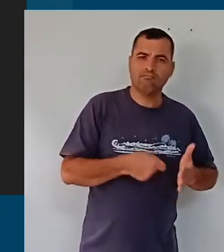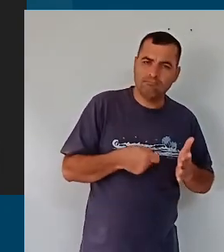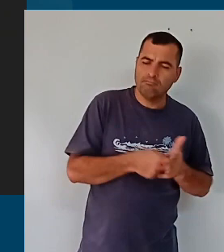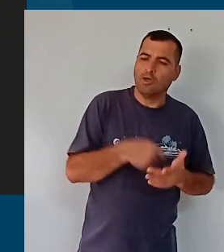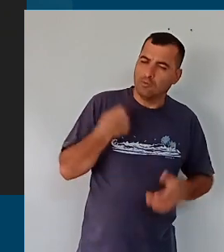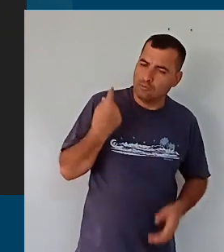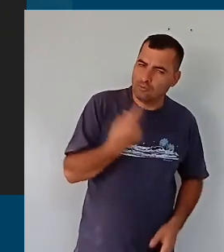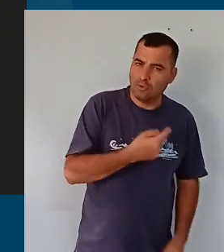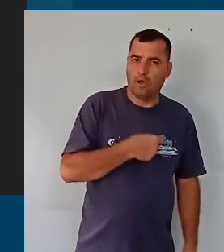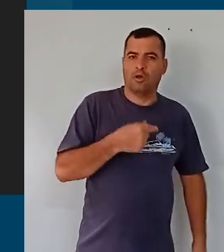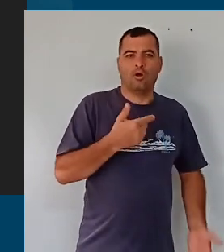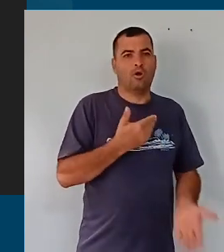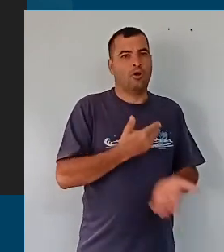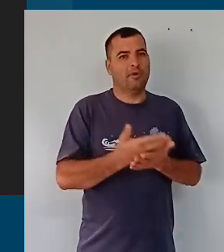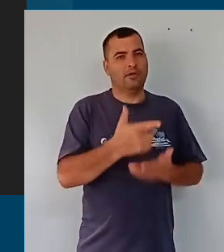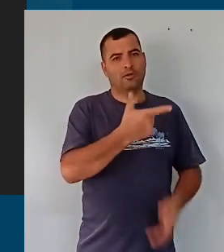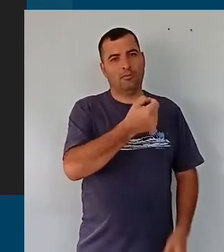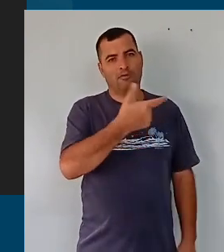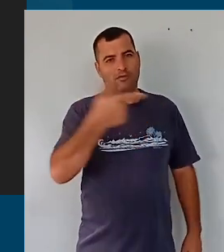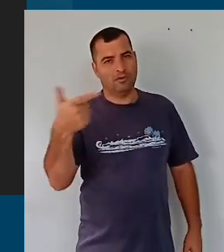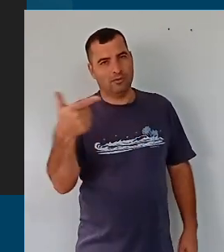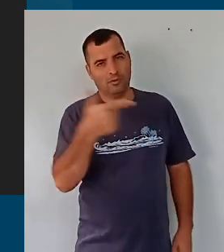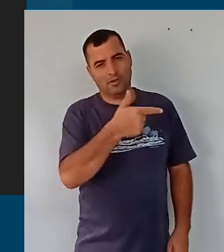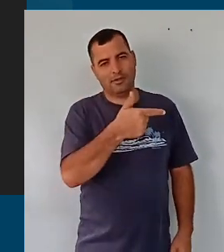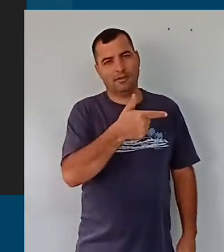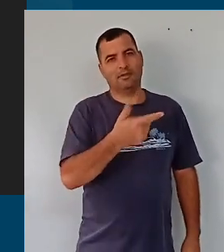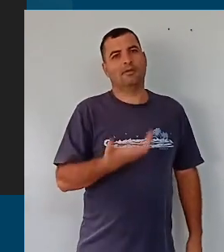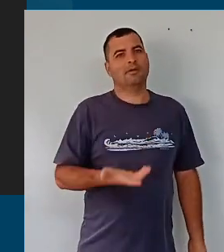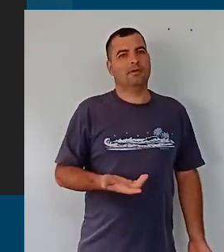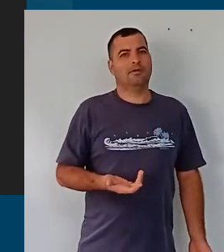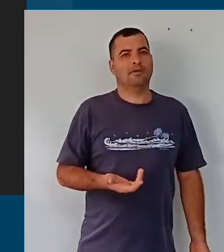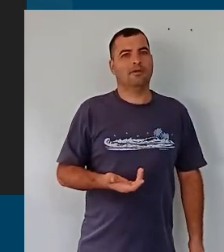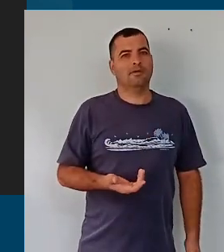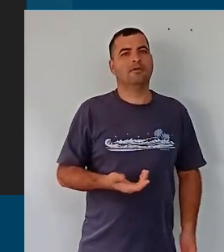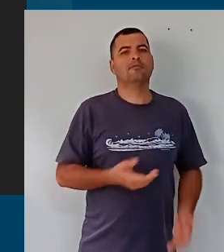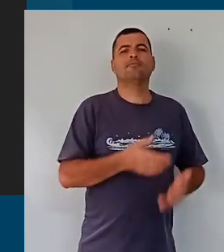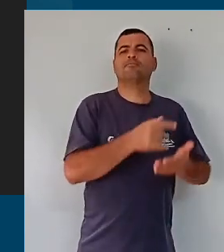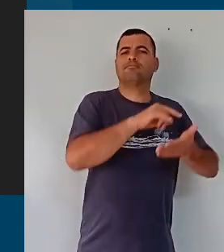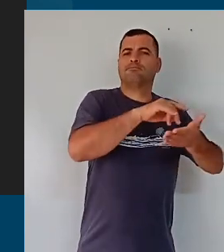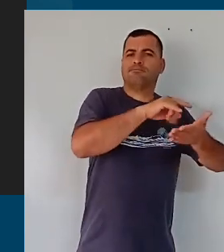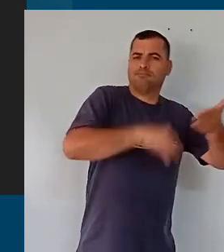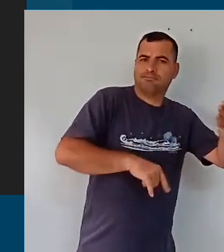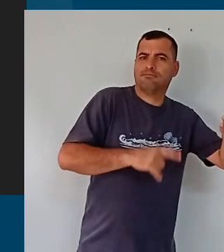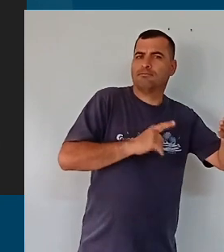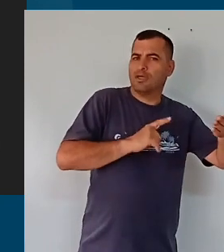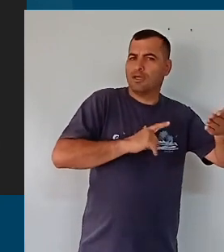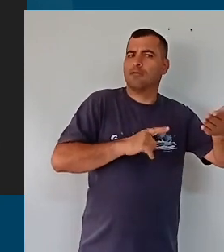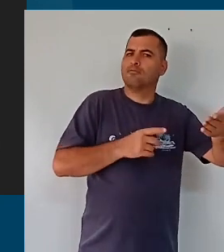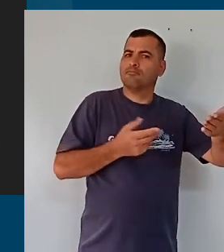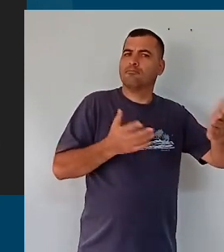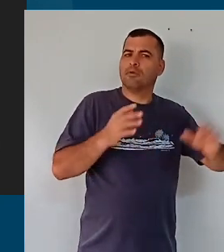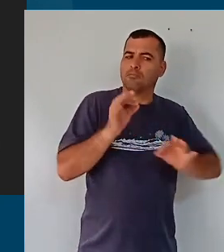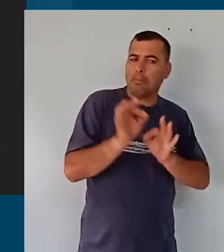possa começar 2022, vai ficar um tempo esse documento sendo publicizado,